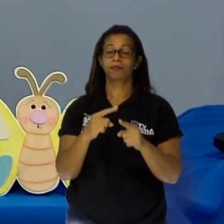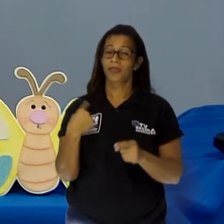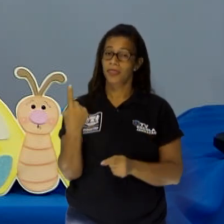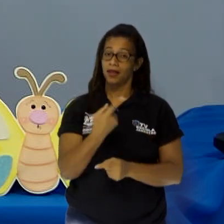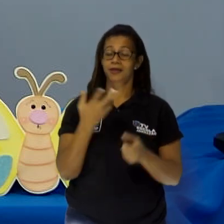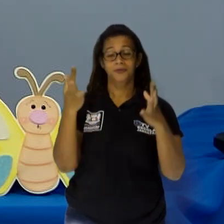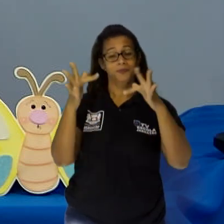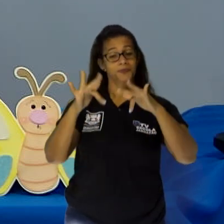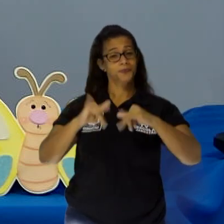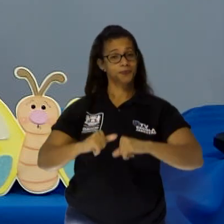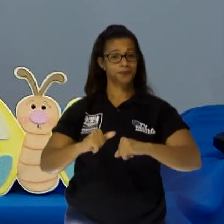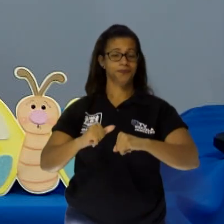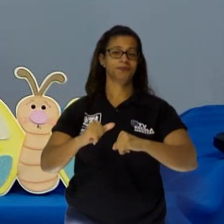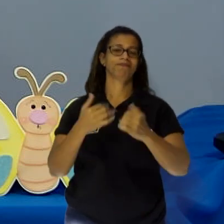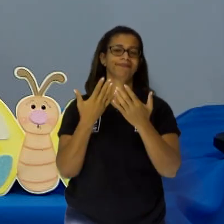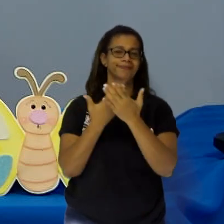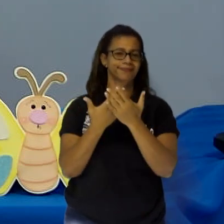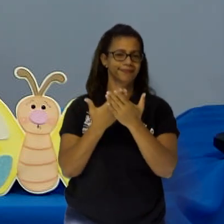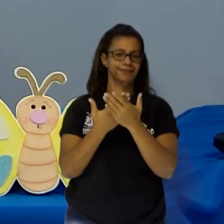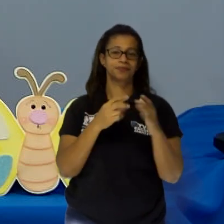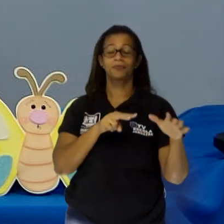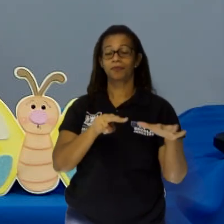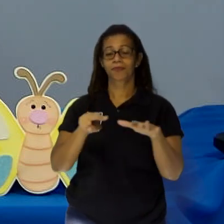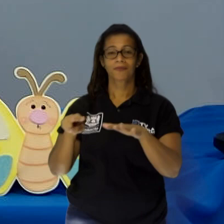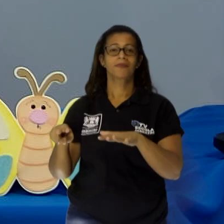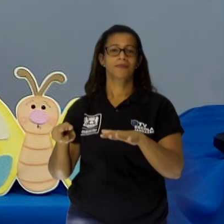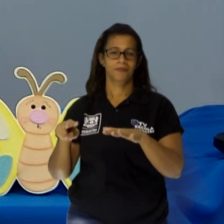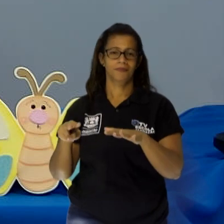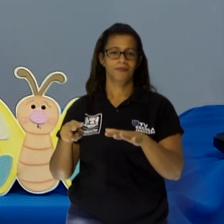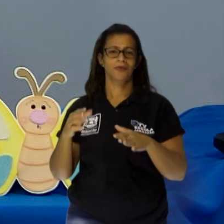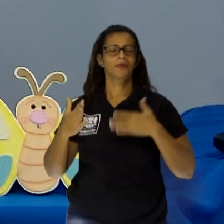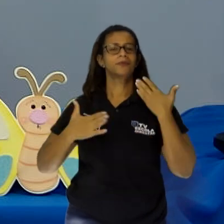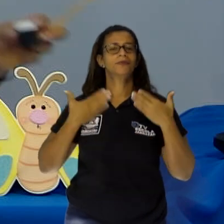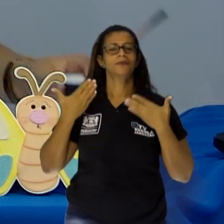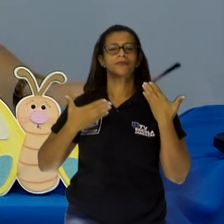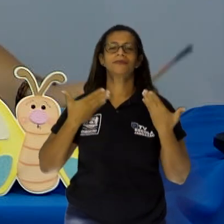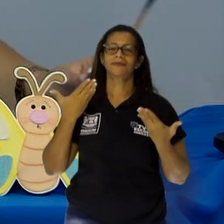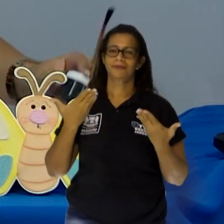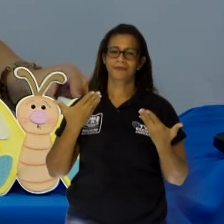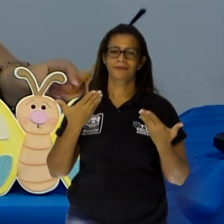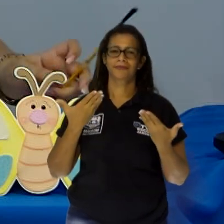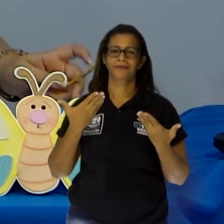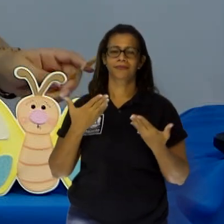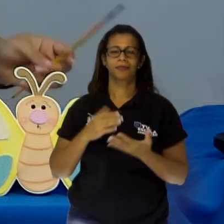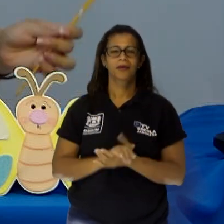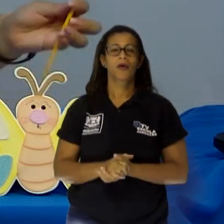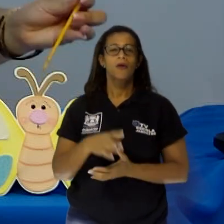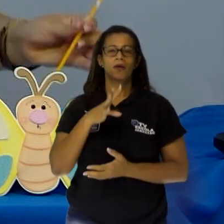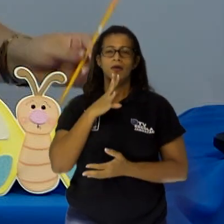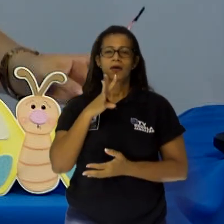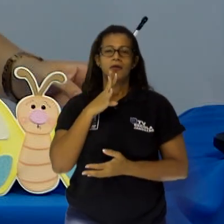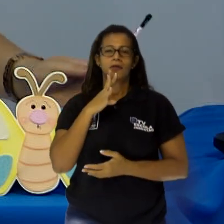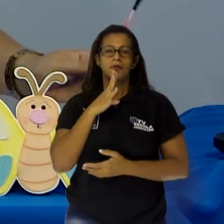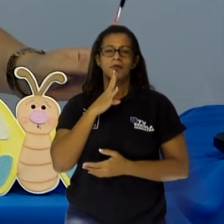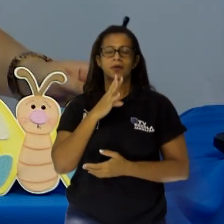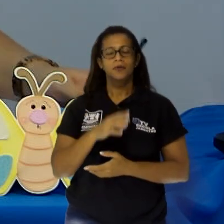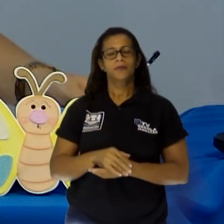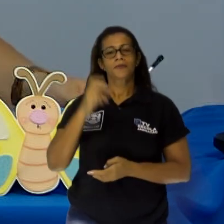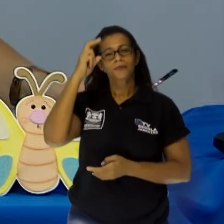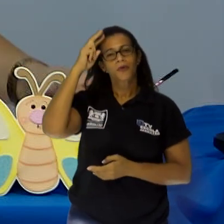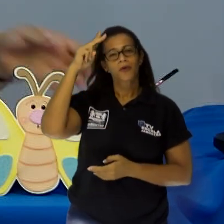divertida. Eu amei brincar com vocês. Conhecer um pouquinho mais. Da história de Vinícius de Moraes.